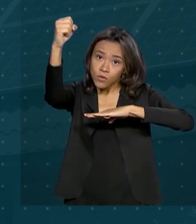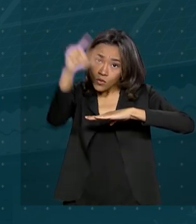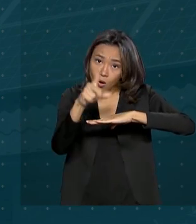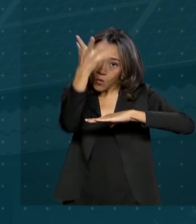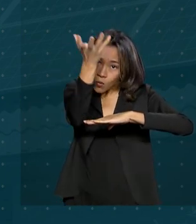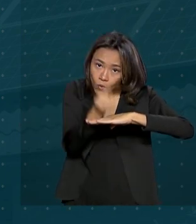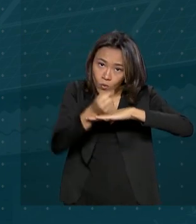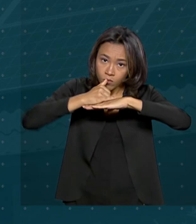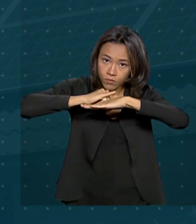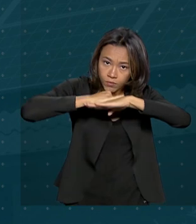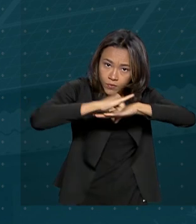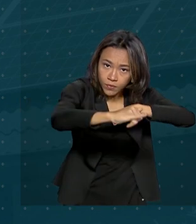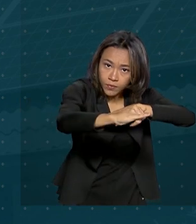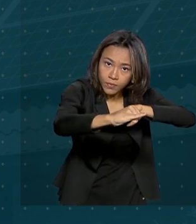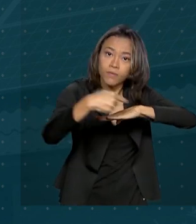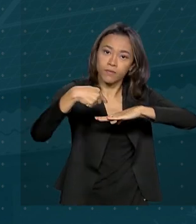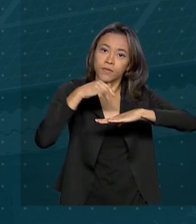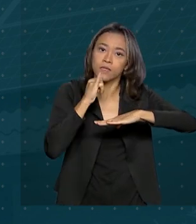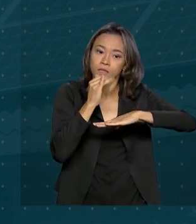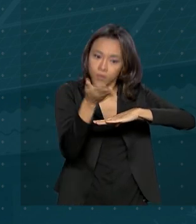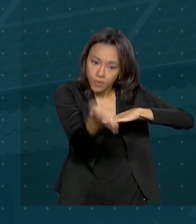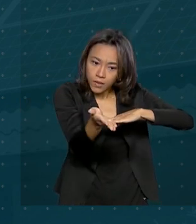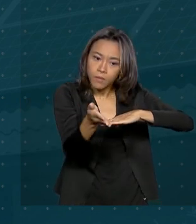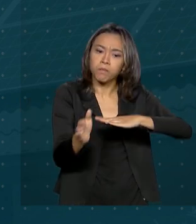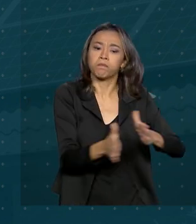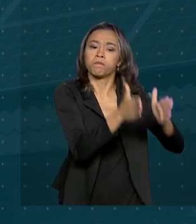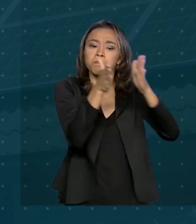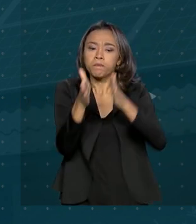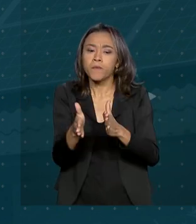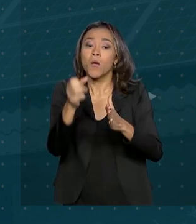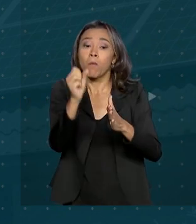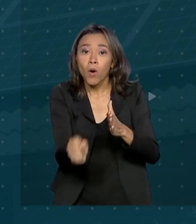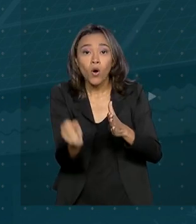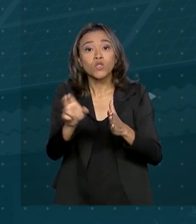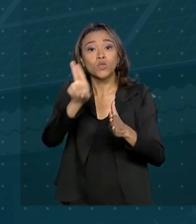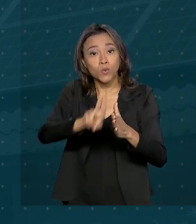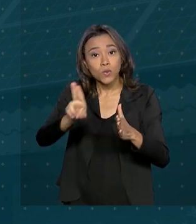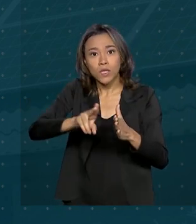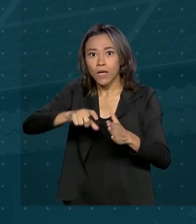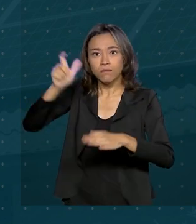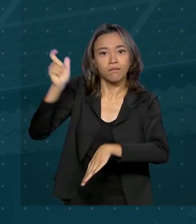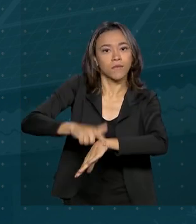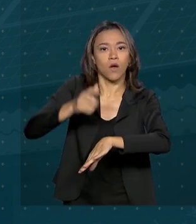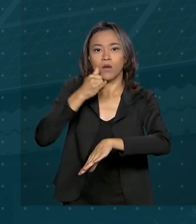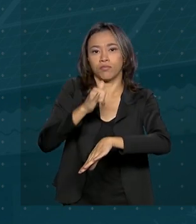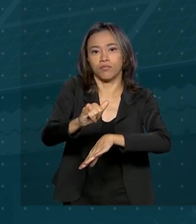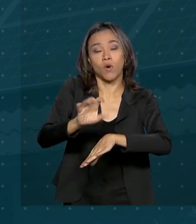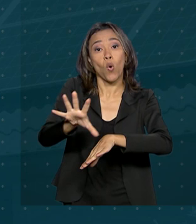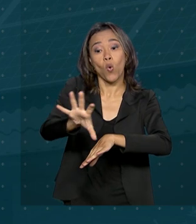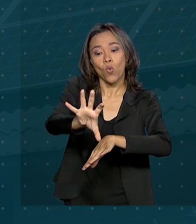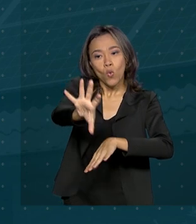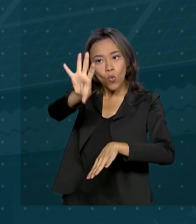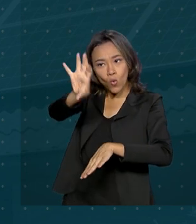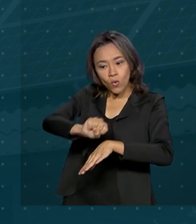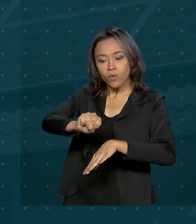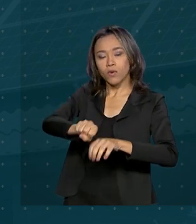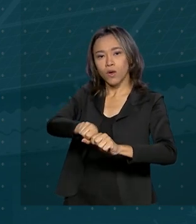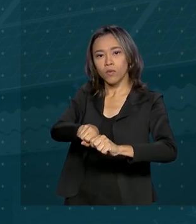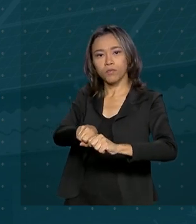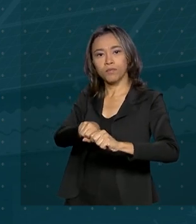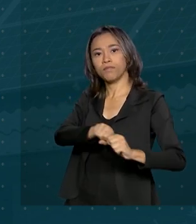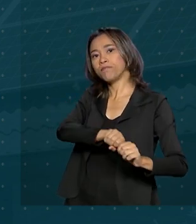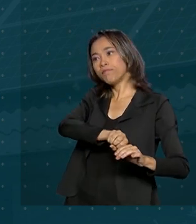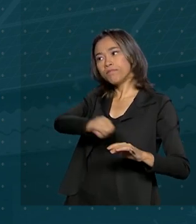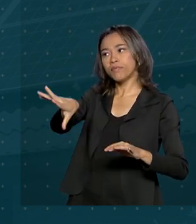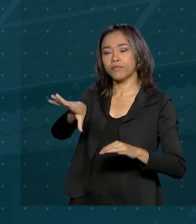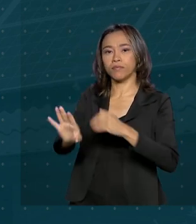energia por meio de painéis solares, por exemplo, pode consumir a energia imediatamente ou transmitir para a rede da distribuidora